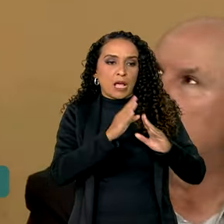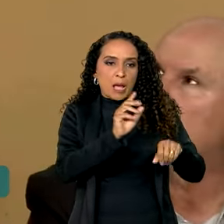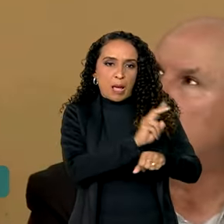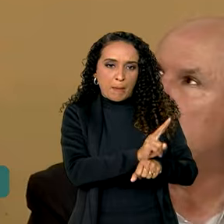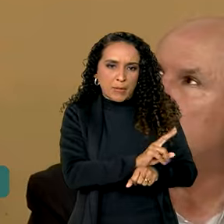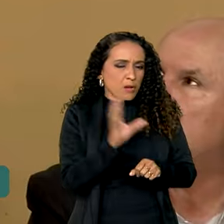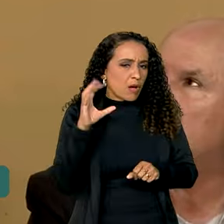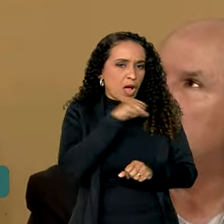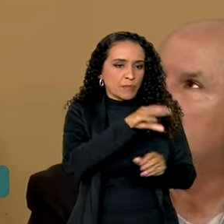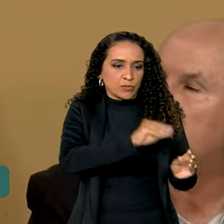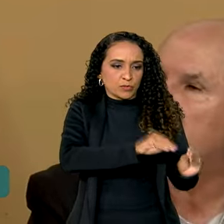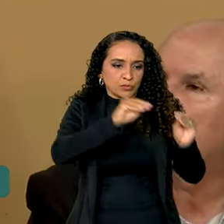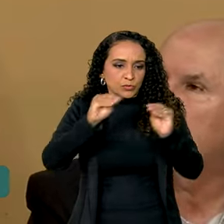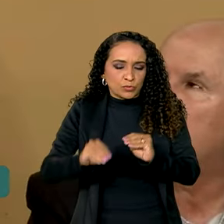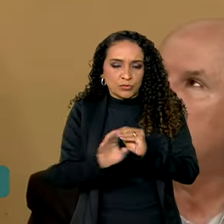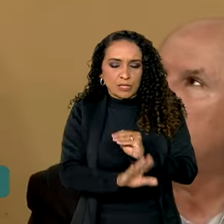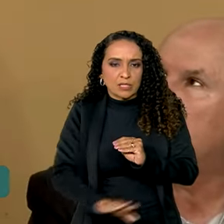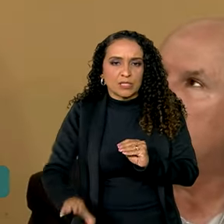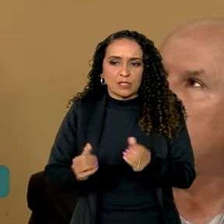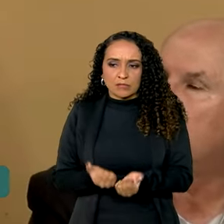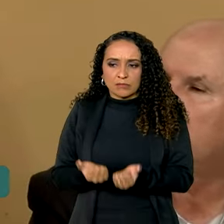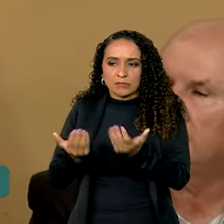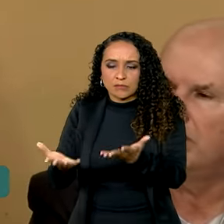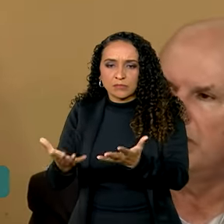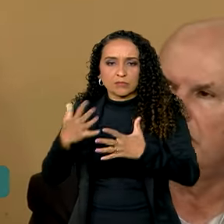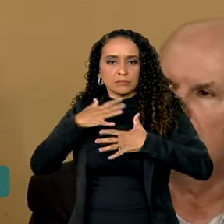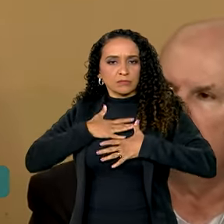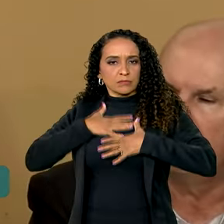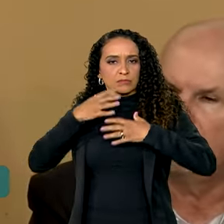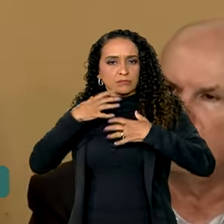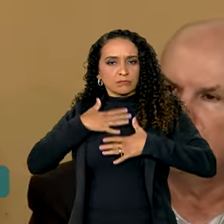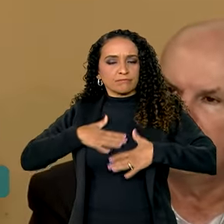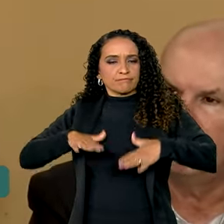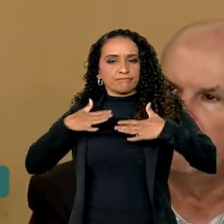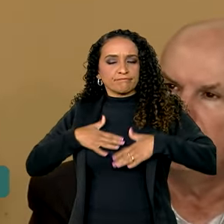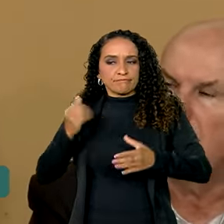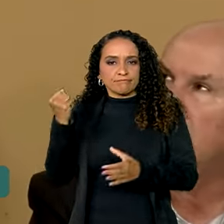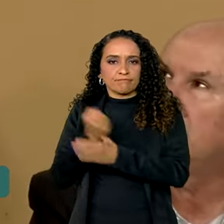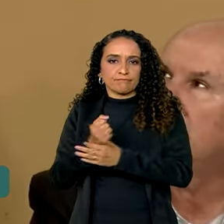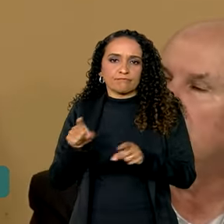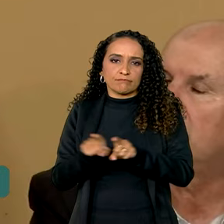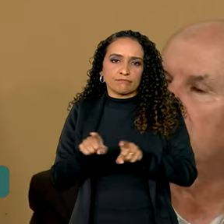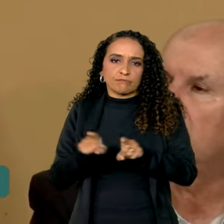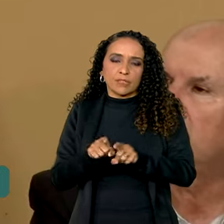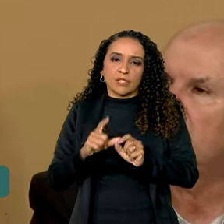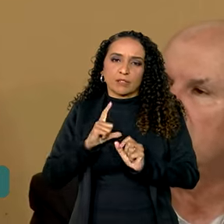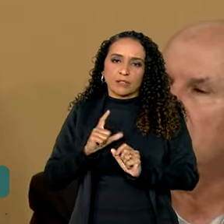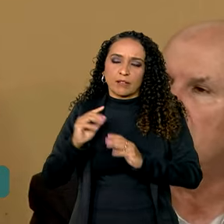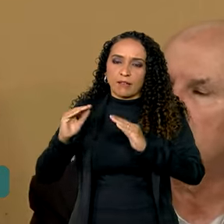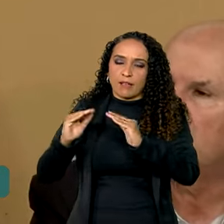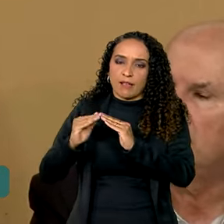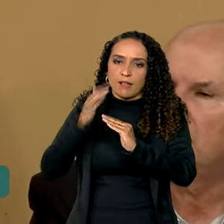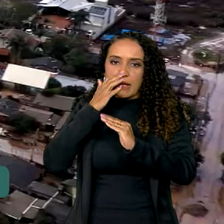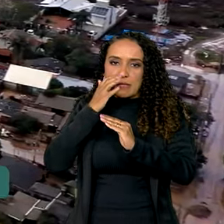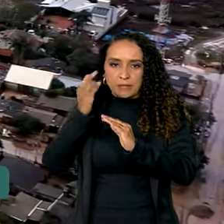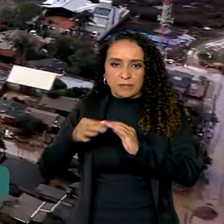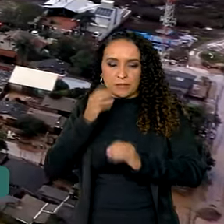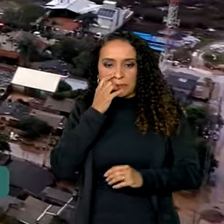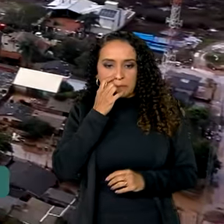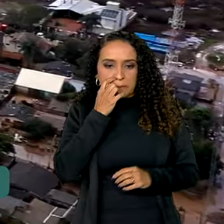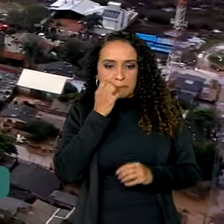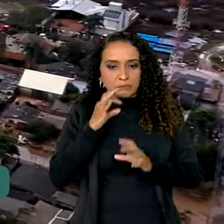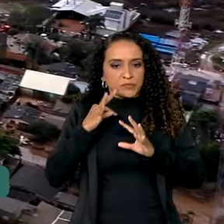rapidamente essas crianças, dando a elas um conforto, dando a elas segurança para que elas tenham uma moradia digna.